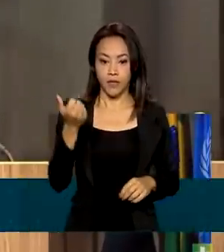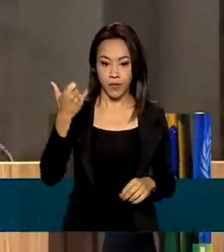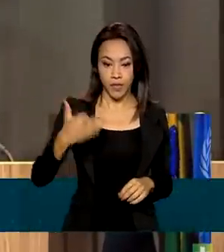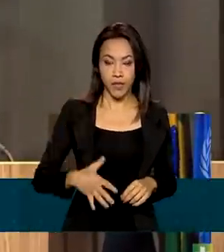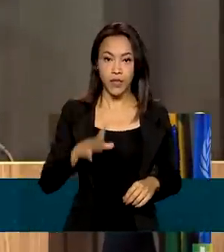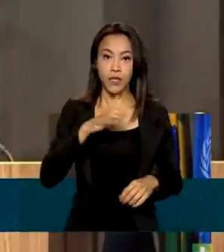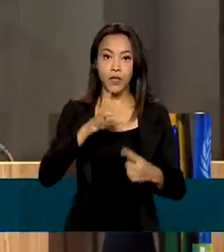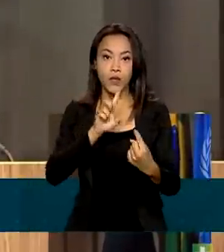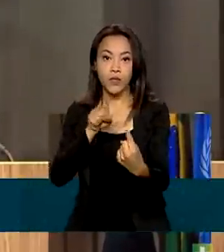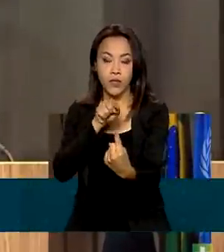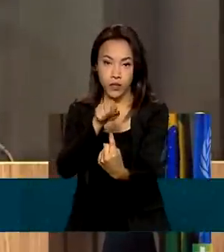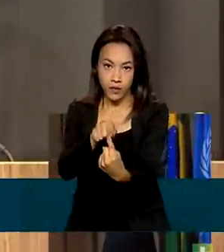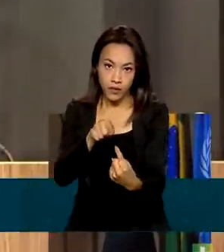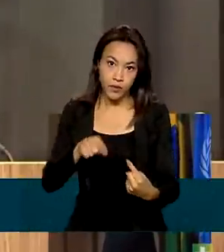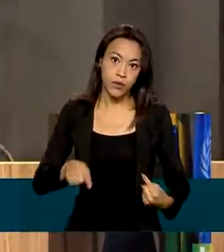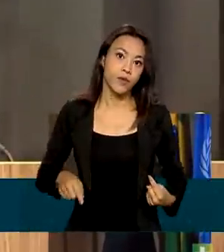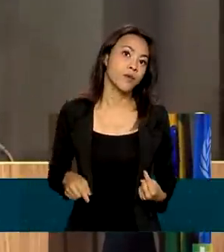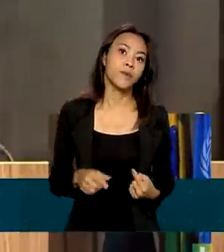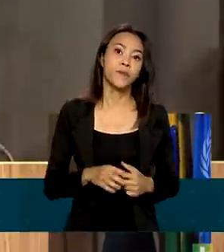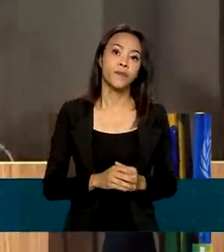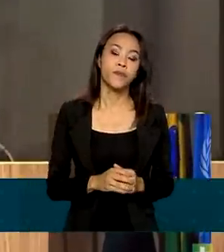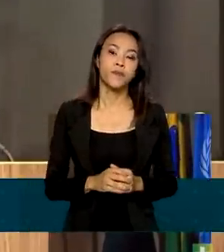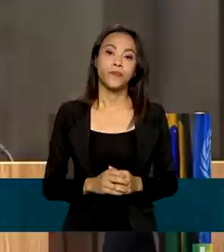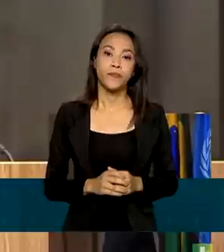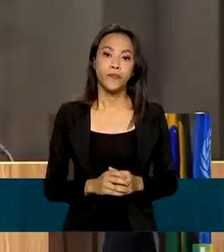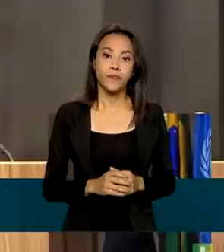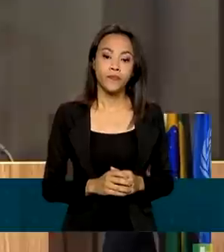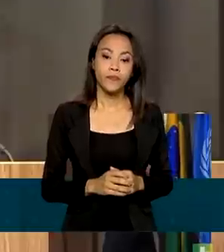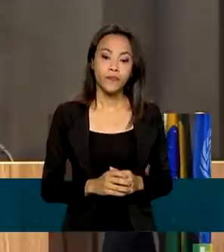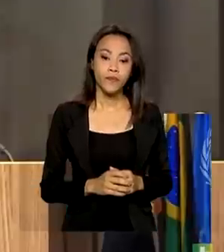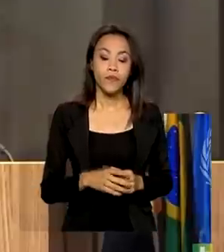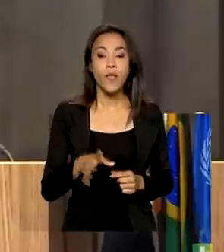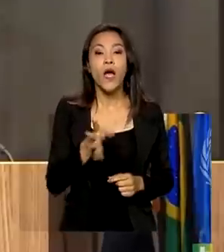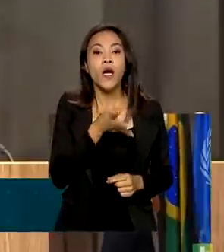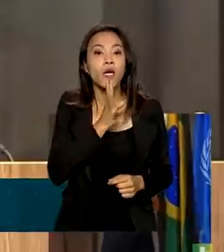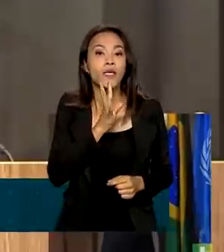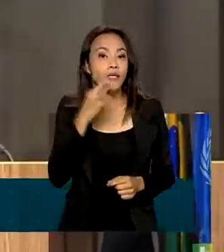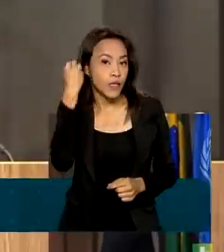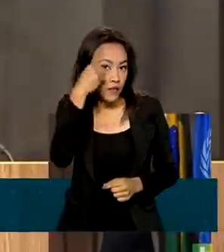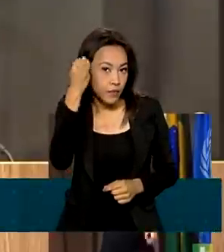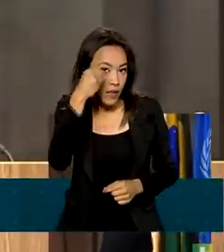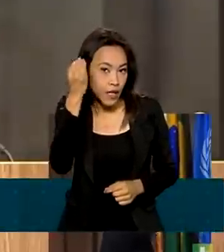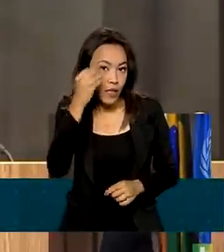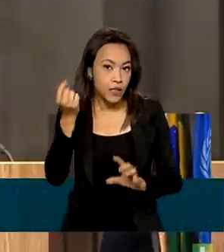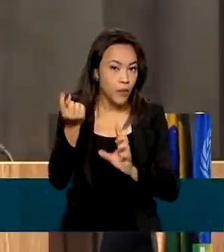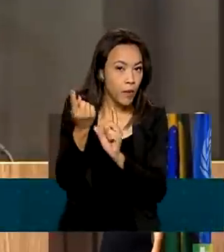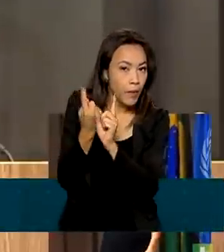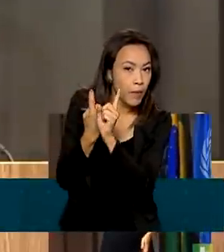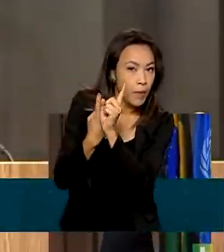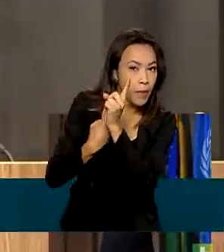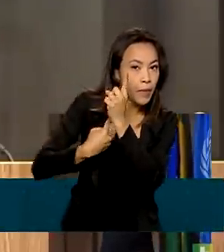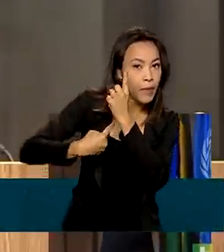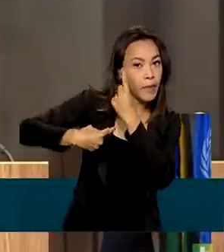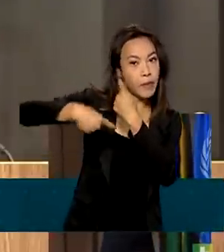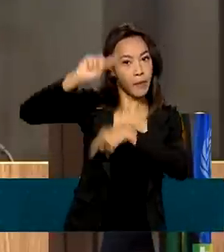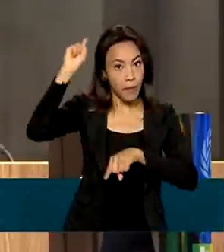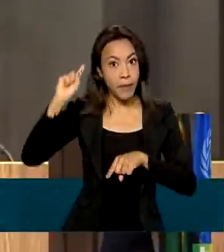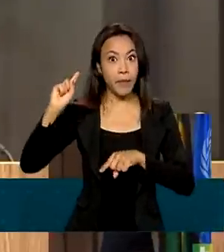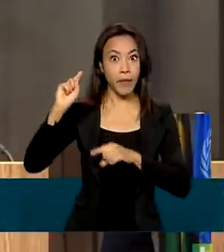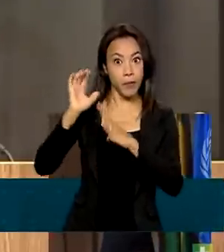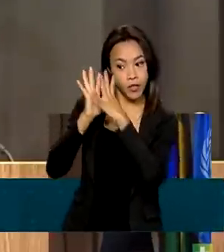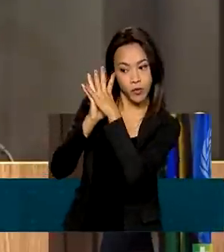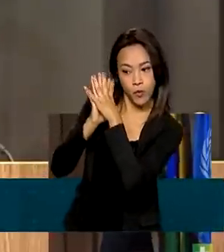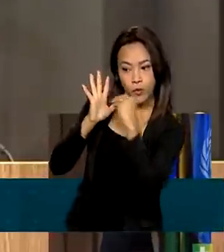de reconhecer experiências exitosas que podem sim ser replicadas em